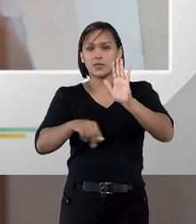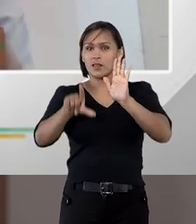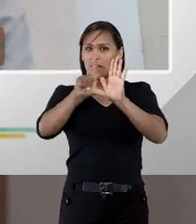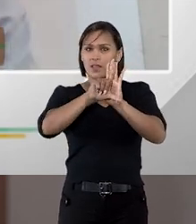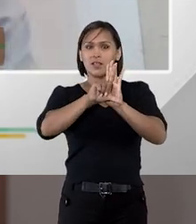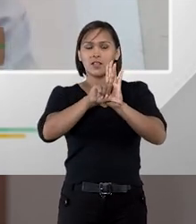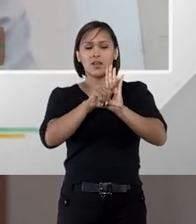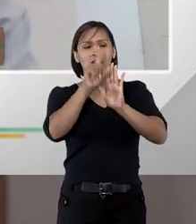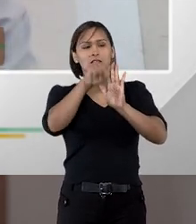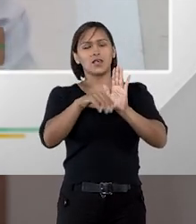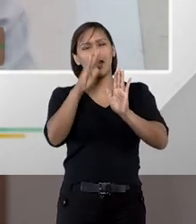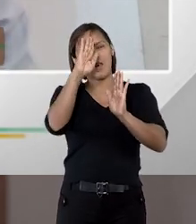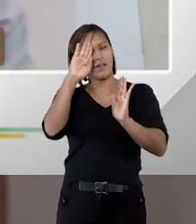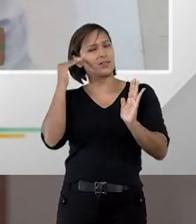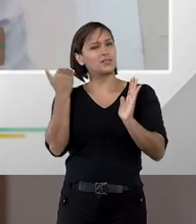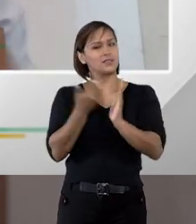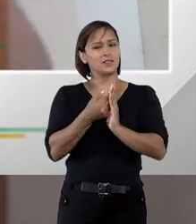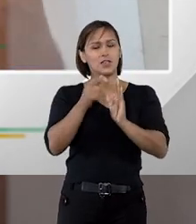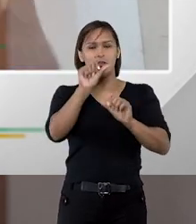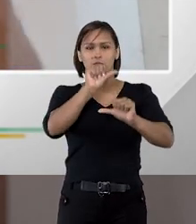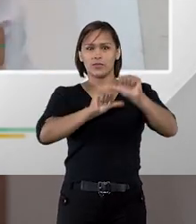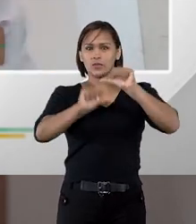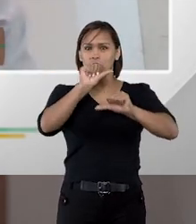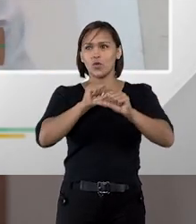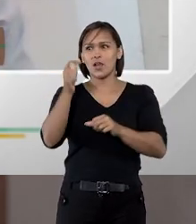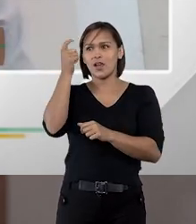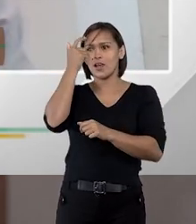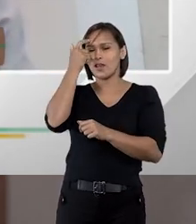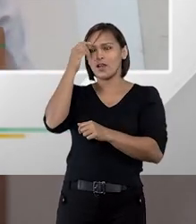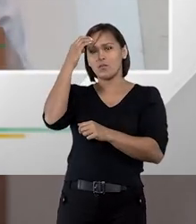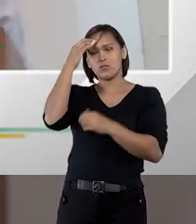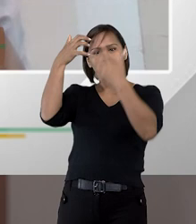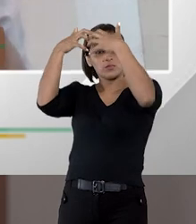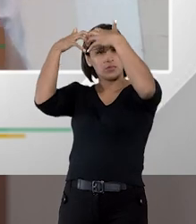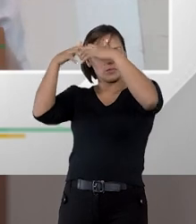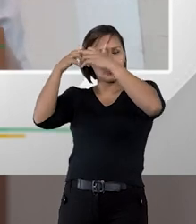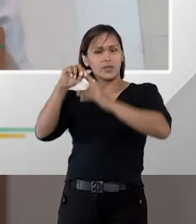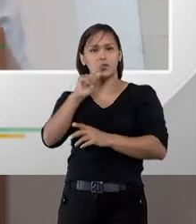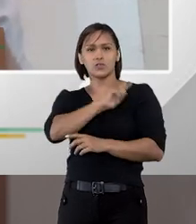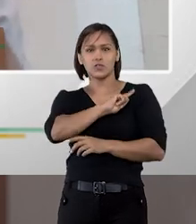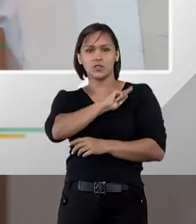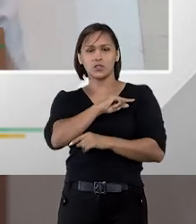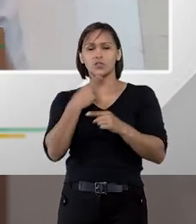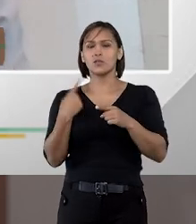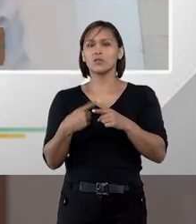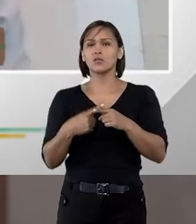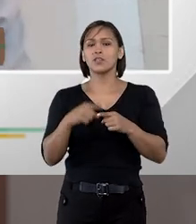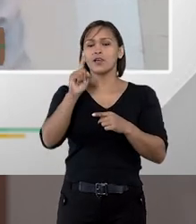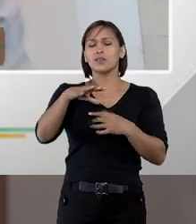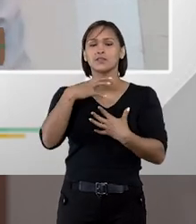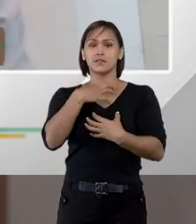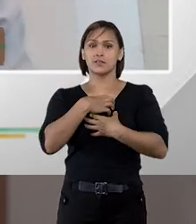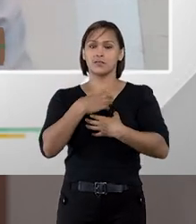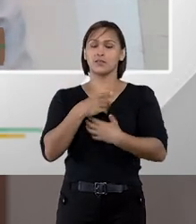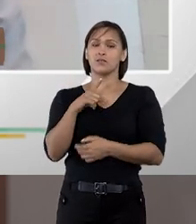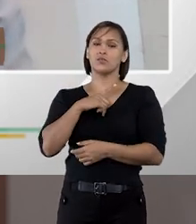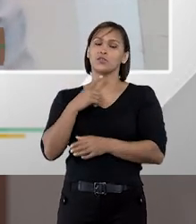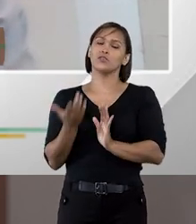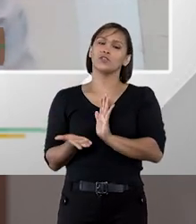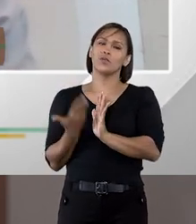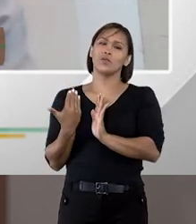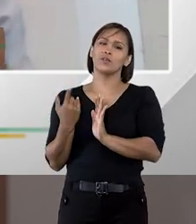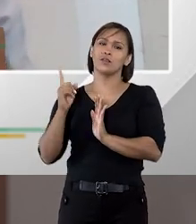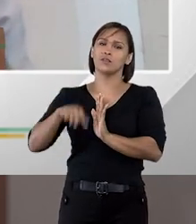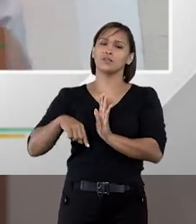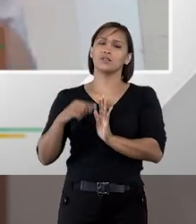fazem com que esse pressuposto seja alterado na cabeça do gestor. É aquele sentimento que nós